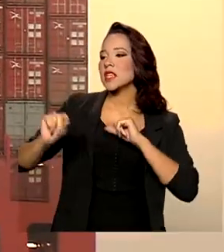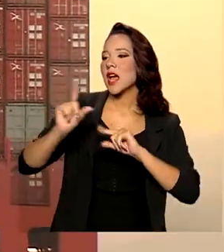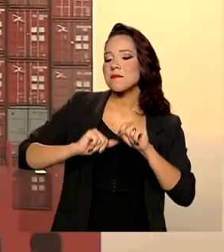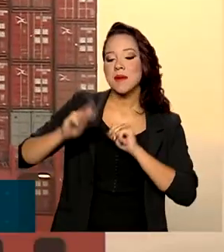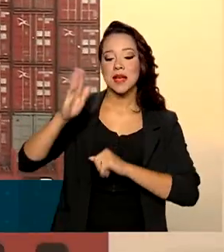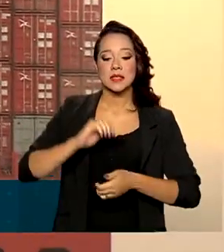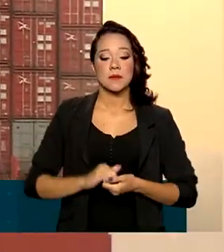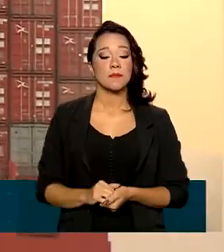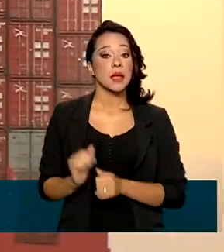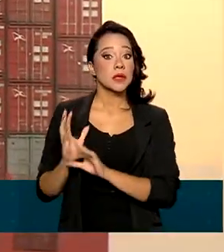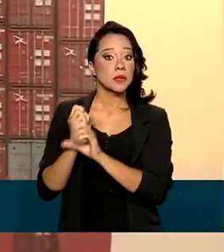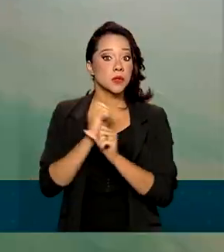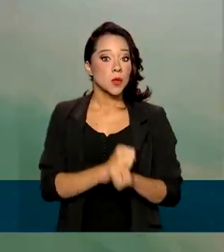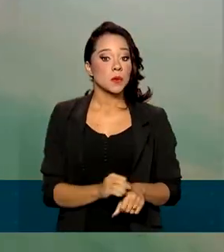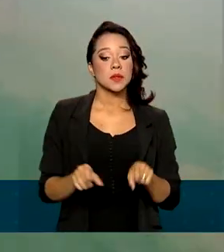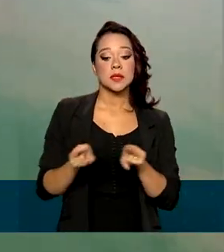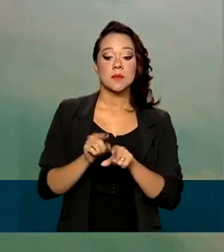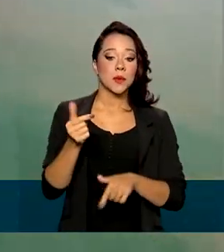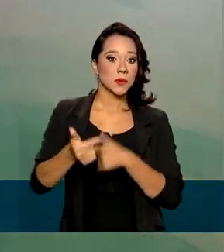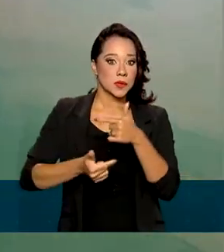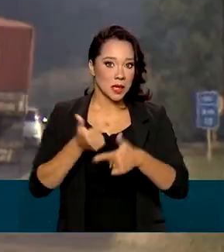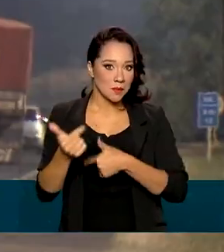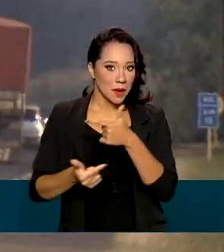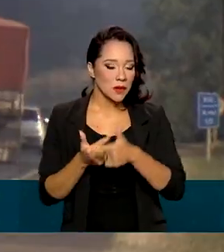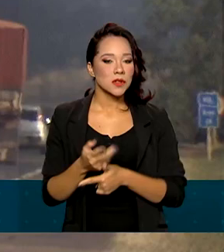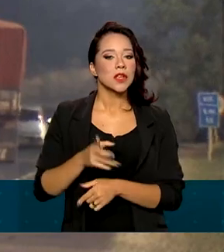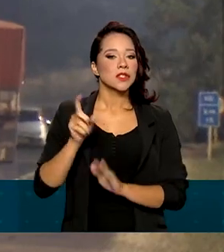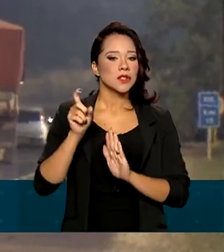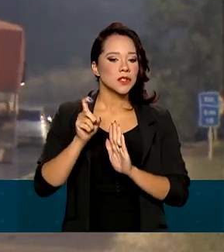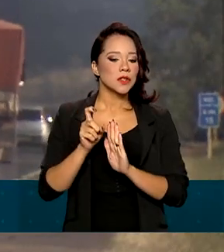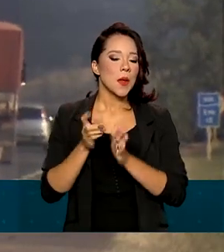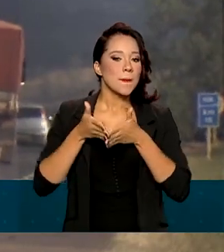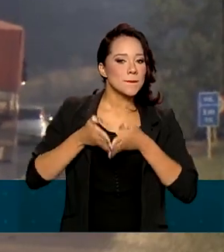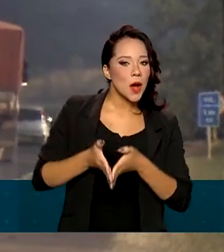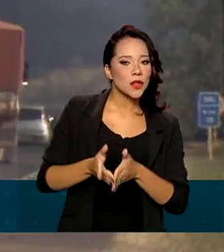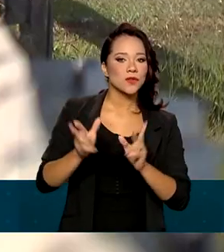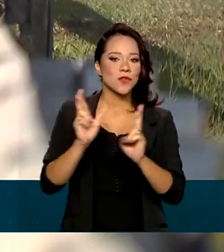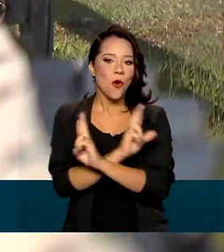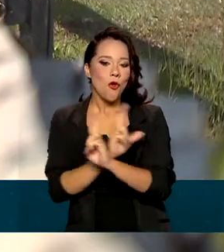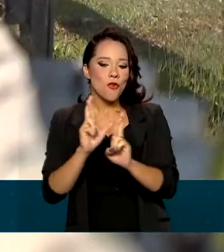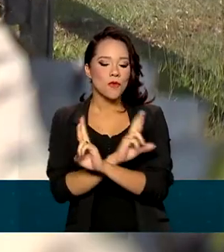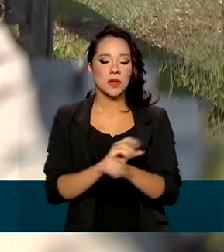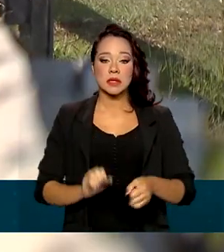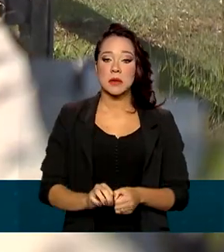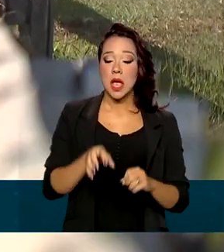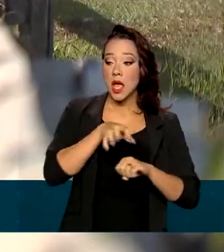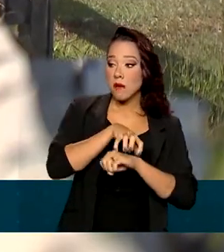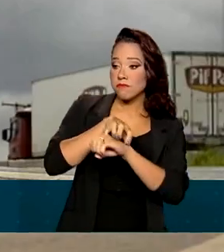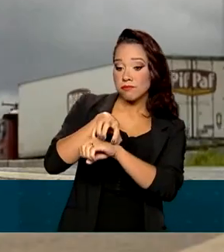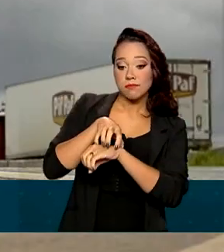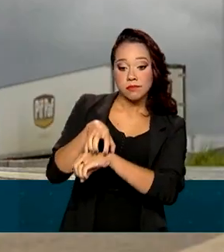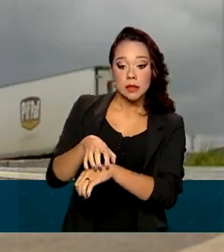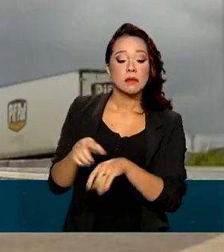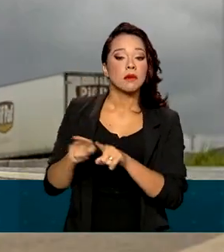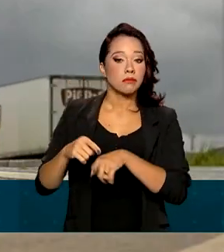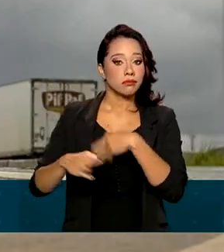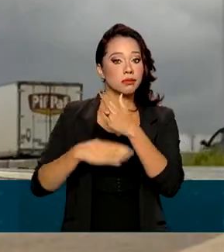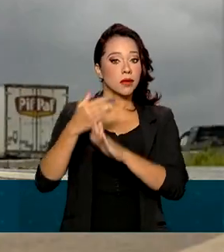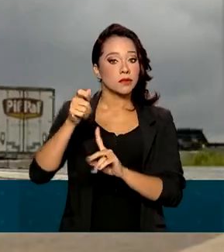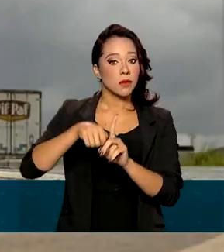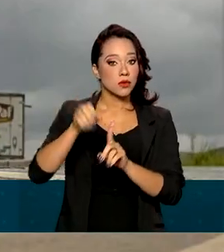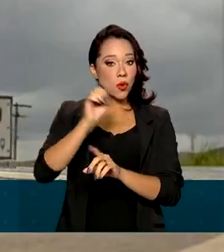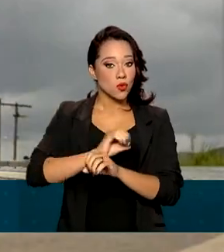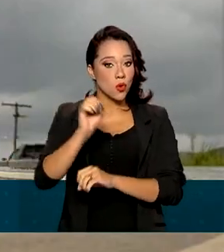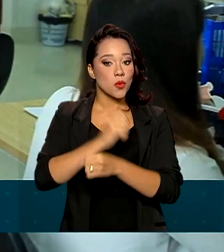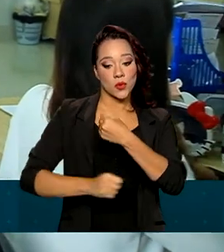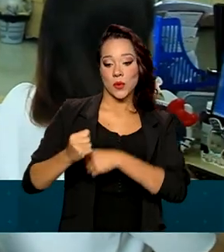Nessa conta, também entram as atividades em portos e rodovias e o transporte de cargas, com avanço desde outubro do ano